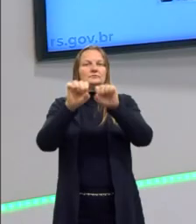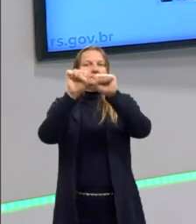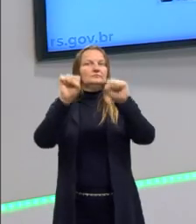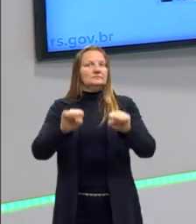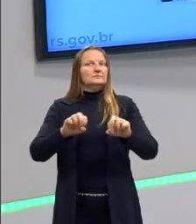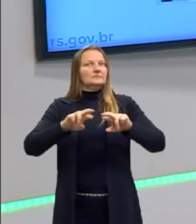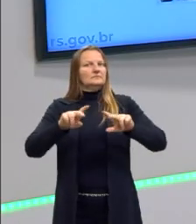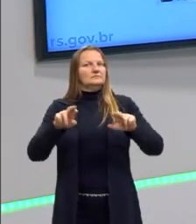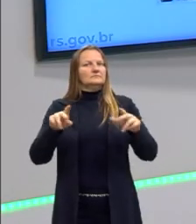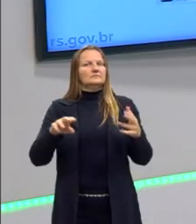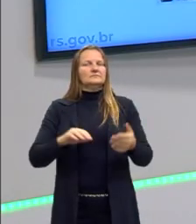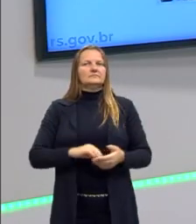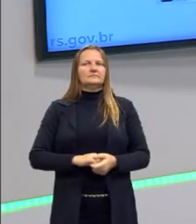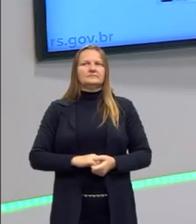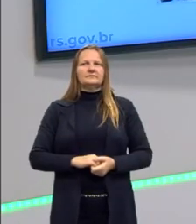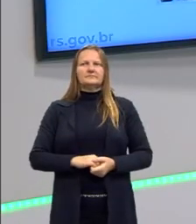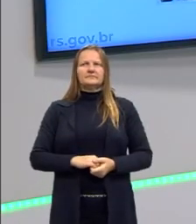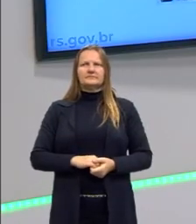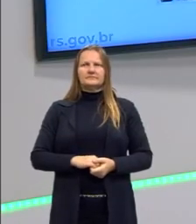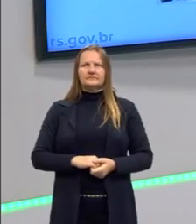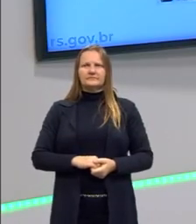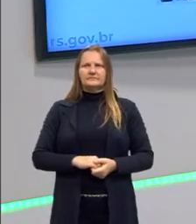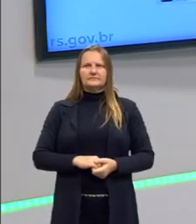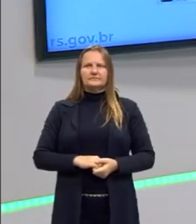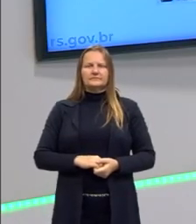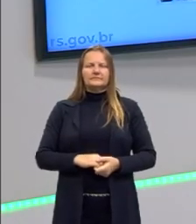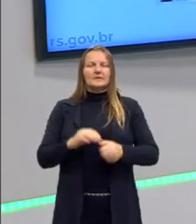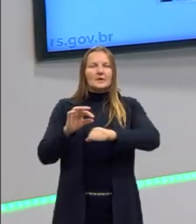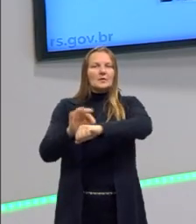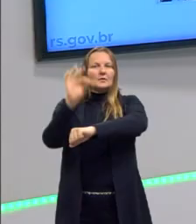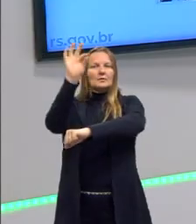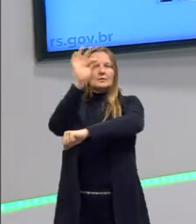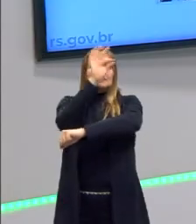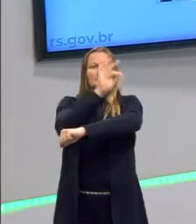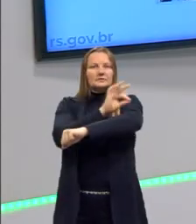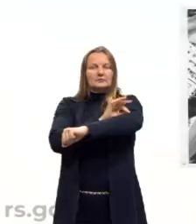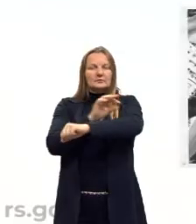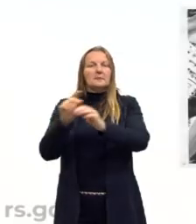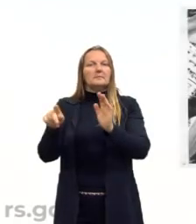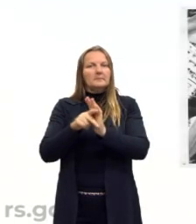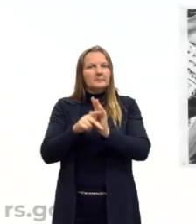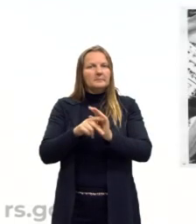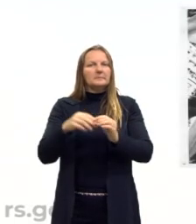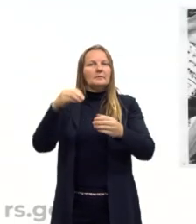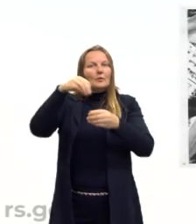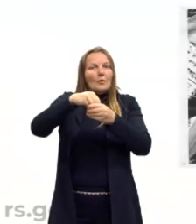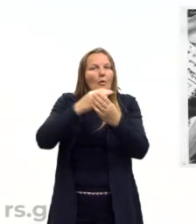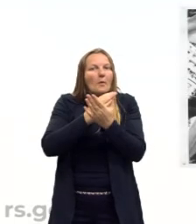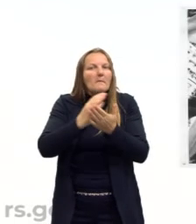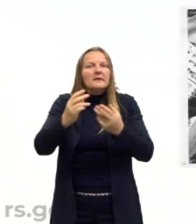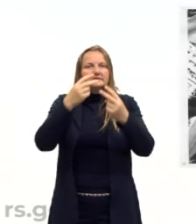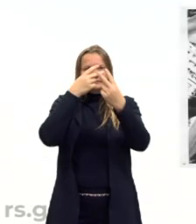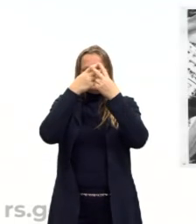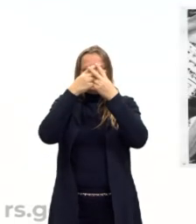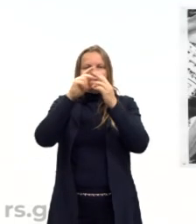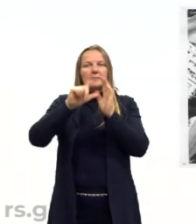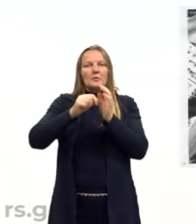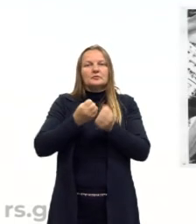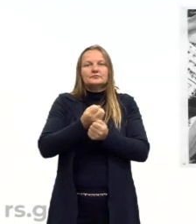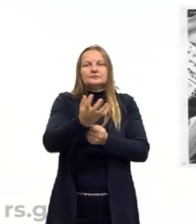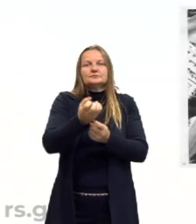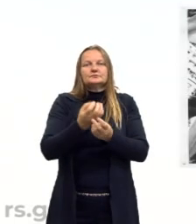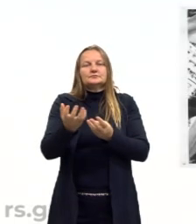essa era a ideia do Jeremy Bento. Essa arquitetura que inicia no sistema prisional e se estende para outros. Essa